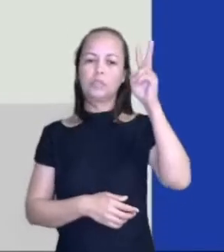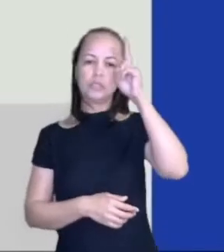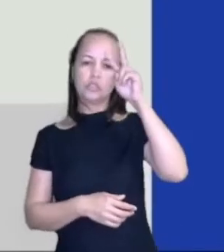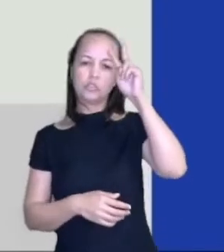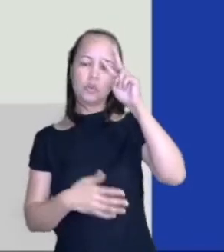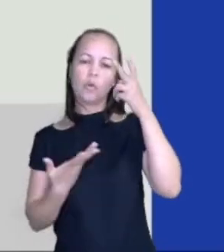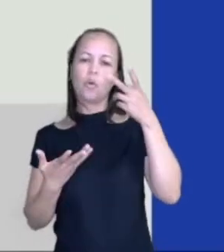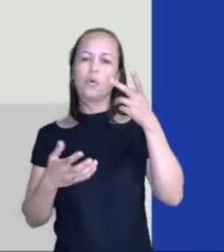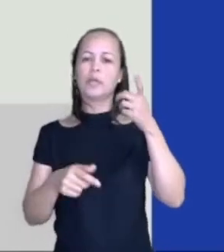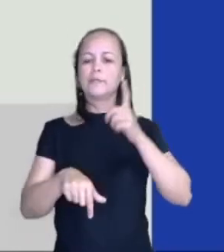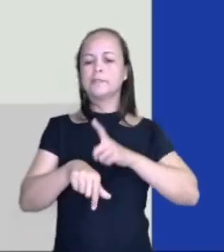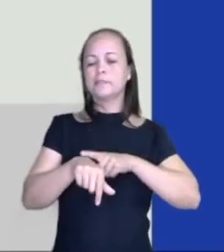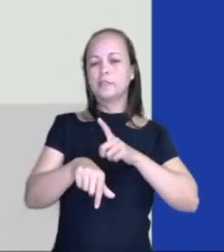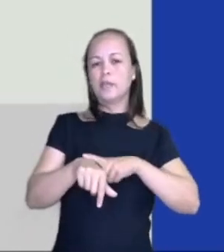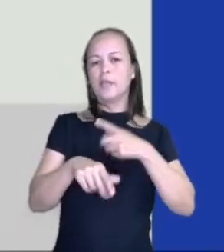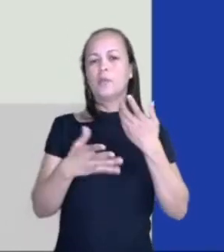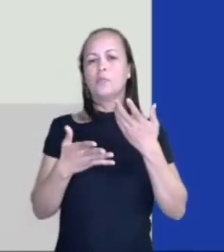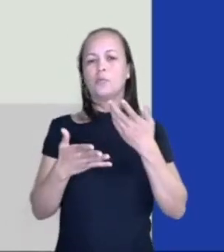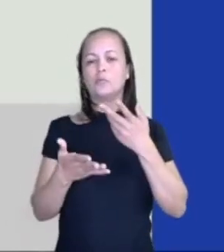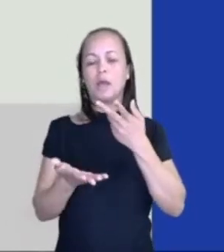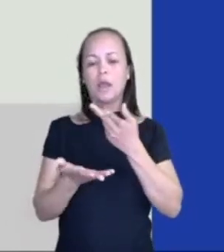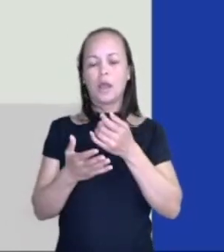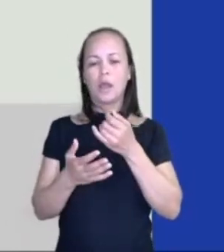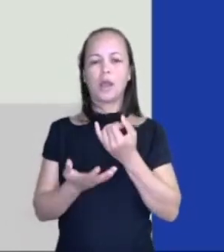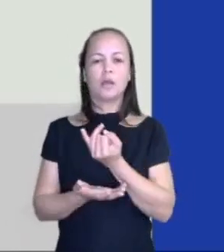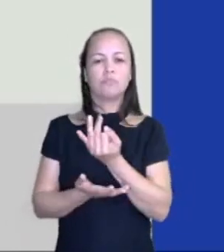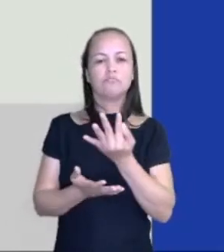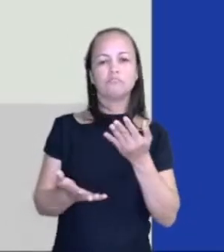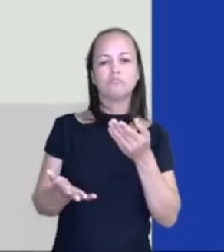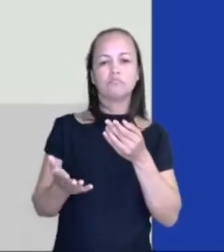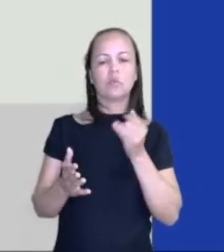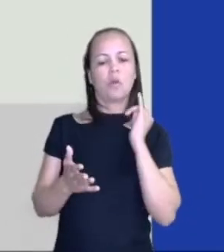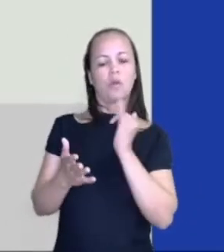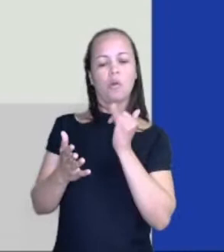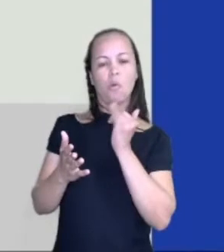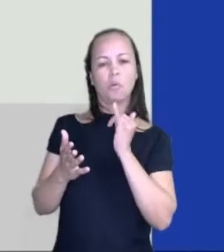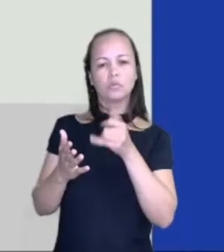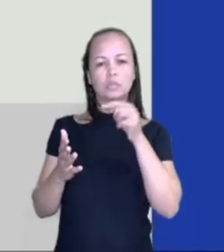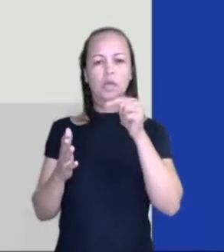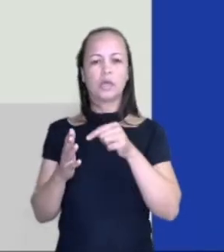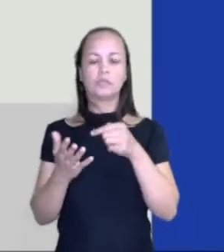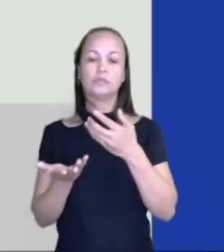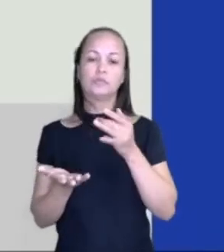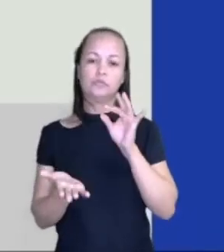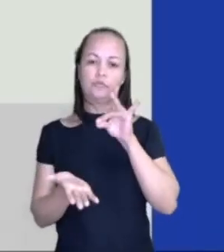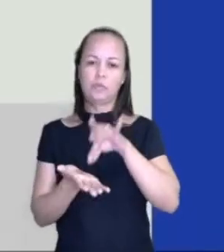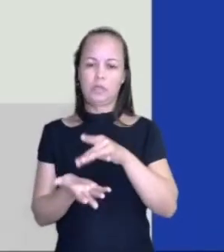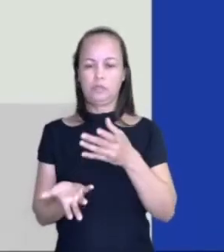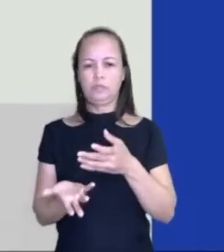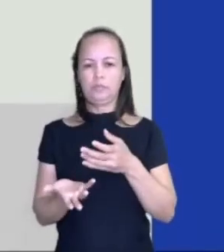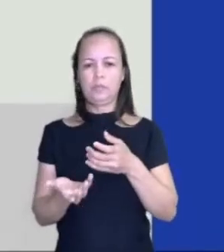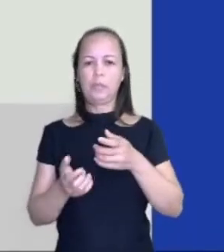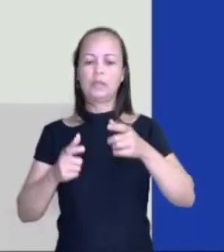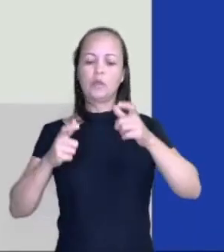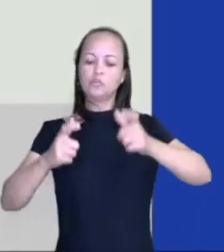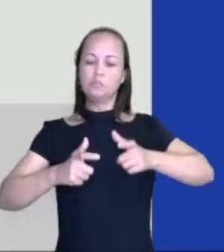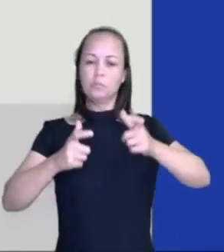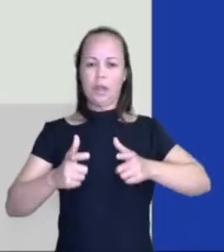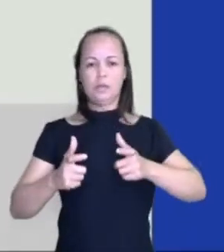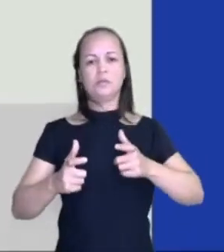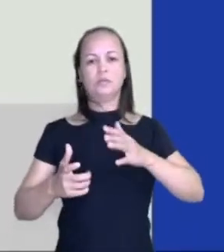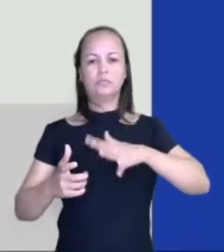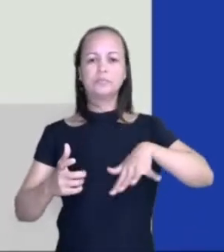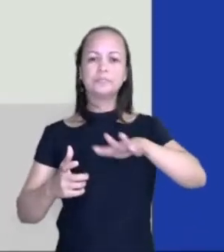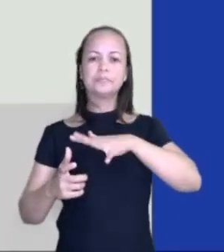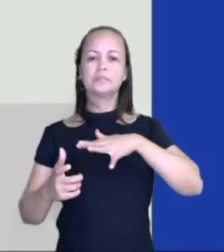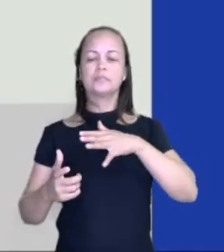tempo essa história está contando, aí esse fato. E temos também a questão do espaço. Então, o espaço é